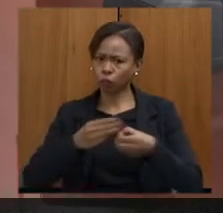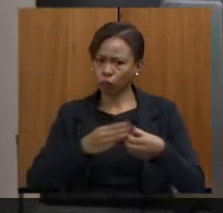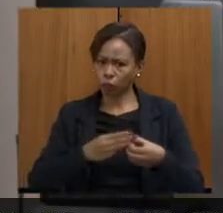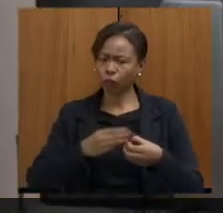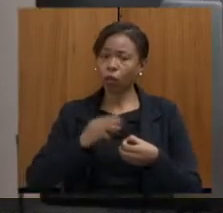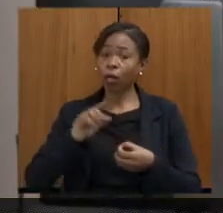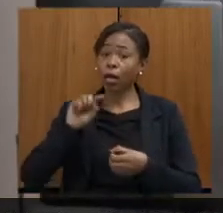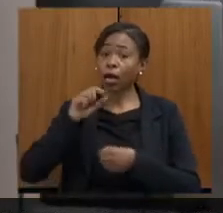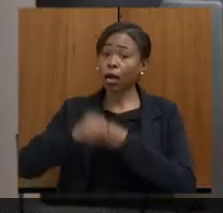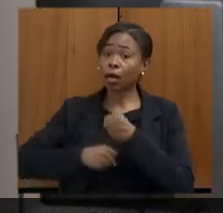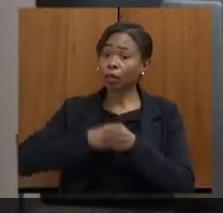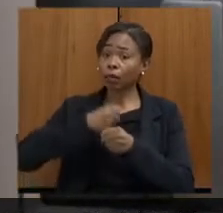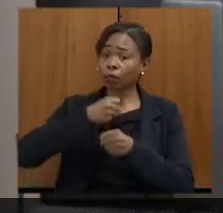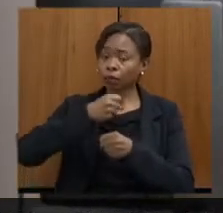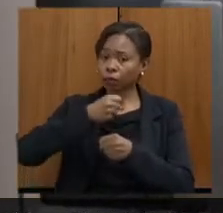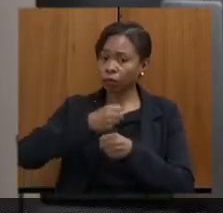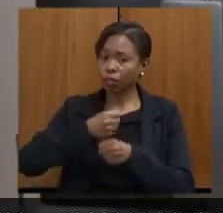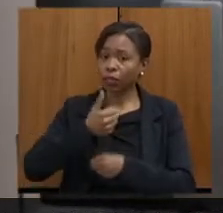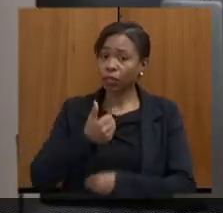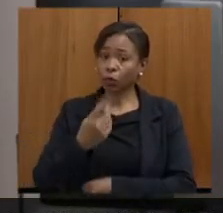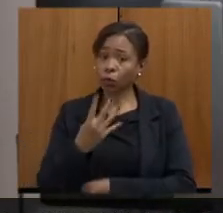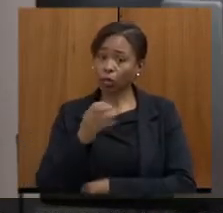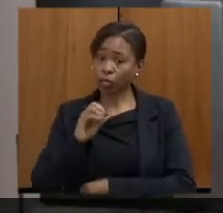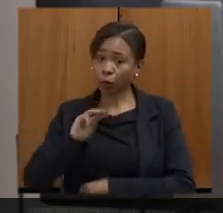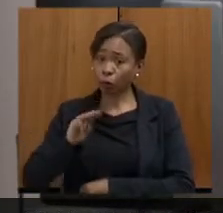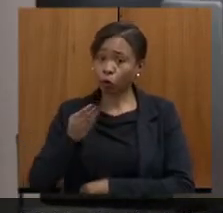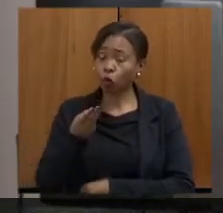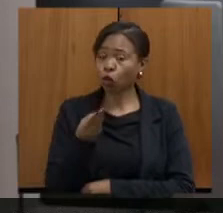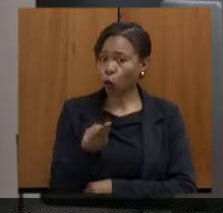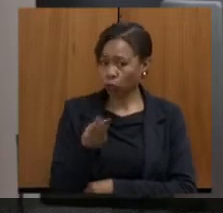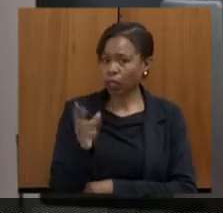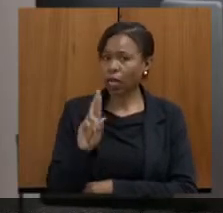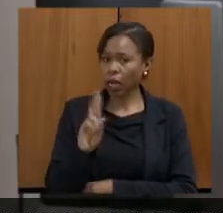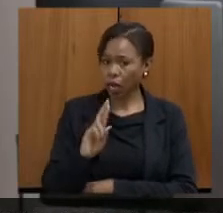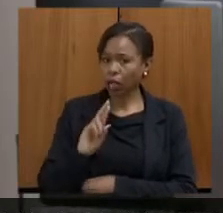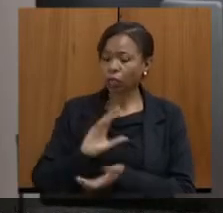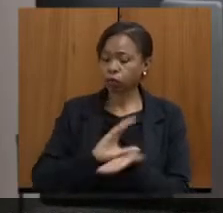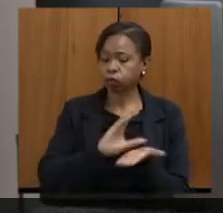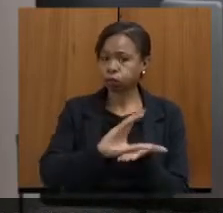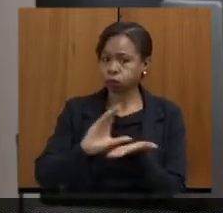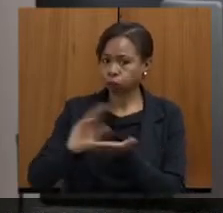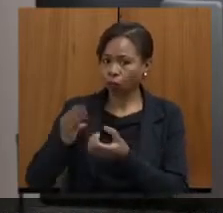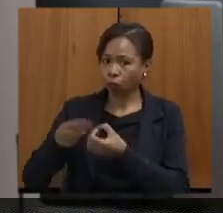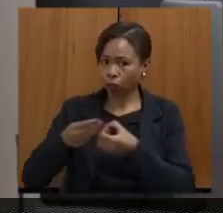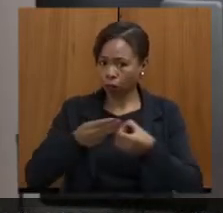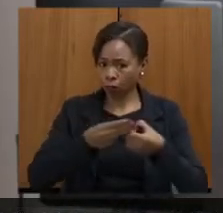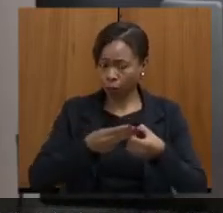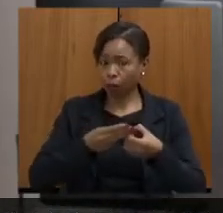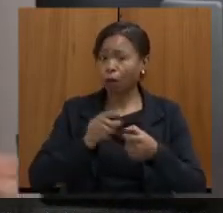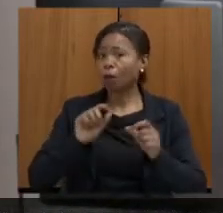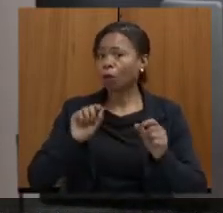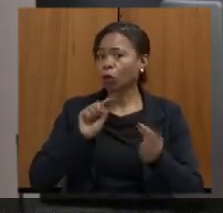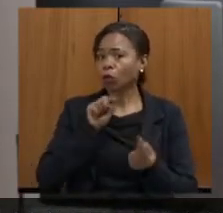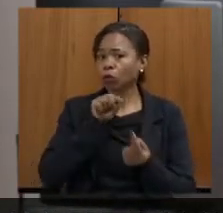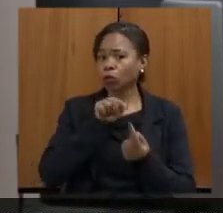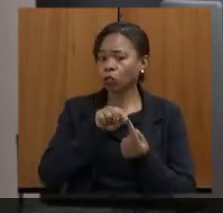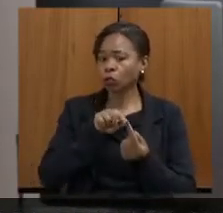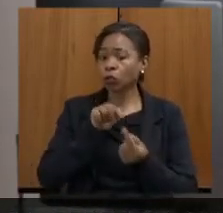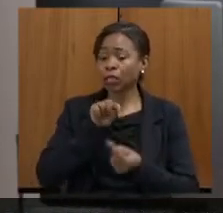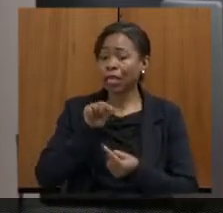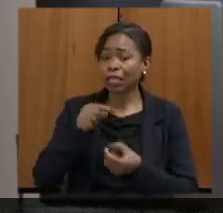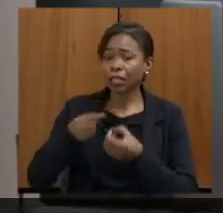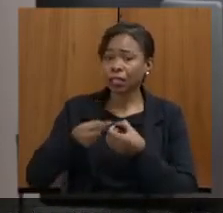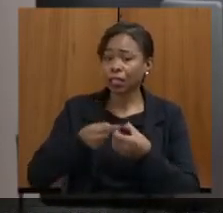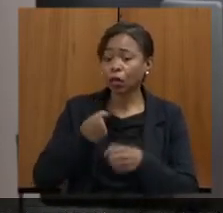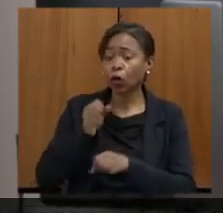reais do ICMS Cultural para os municípios mineiros cuidarem do seu patrimônio cultural, material e